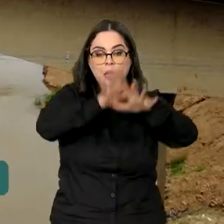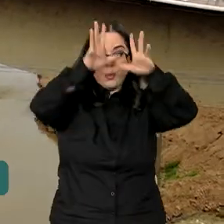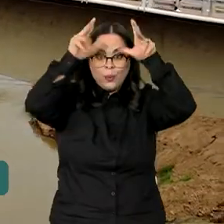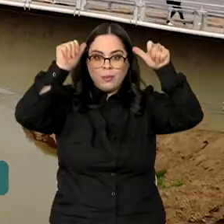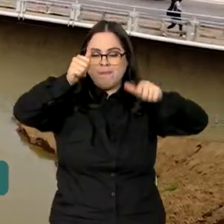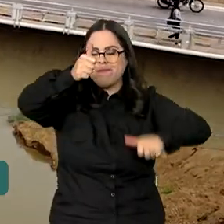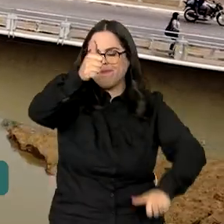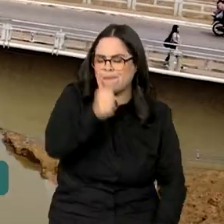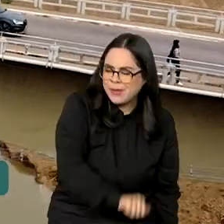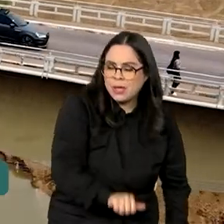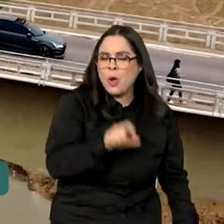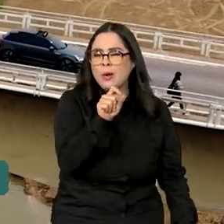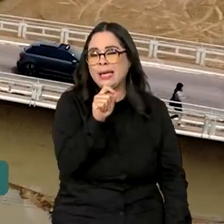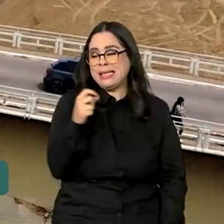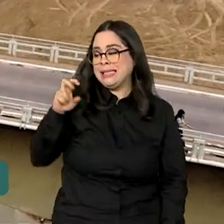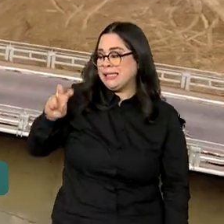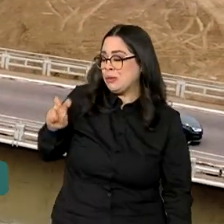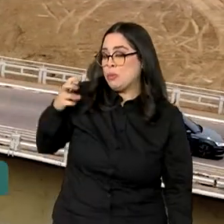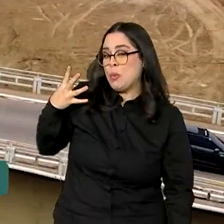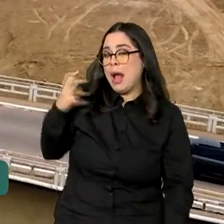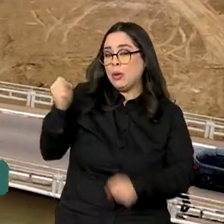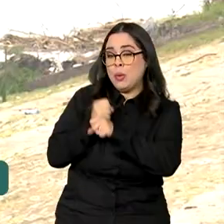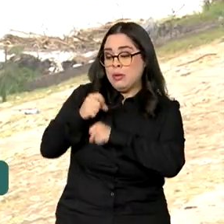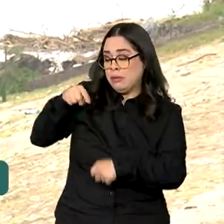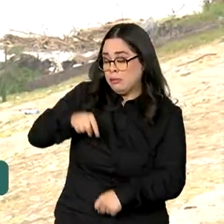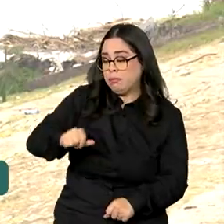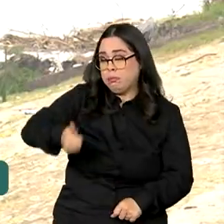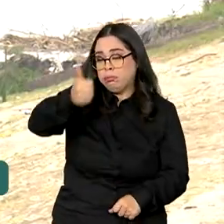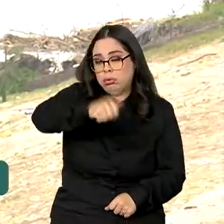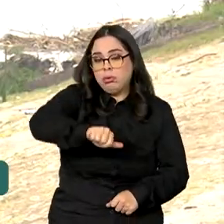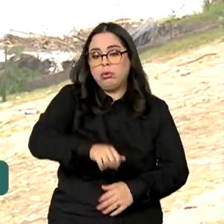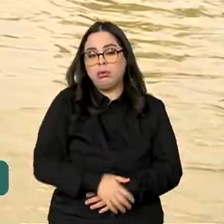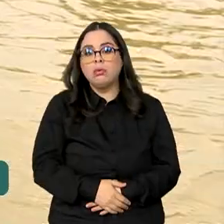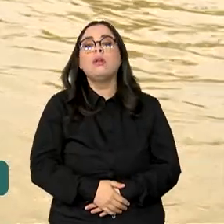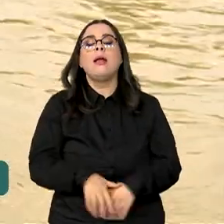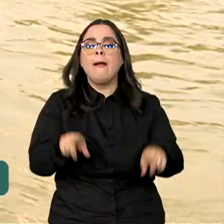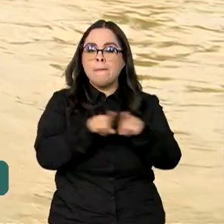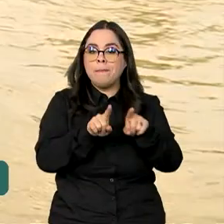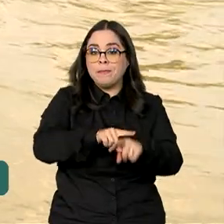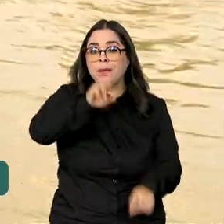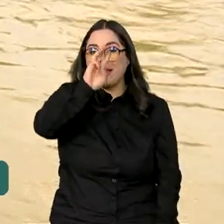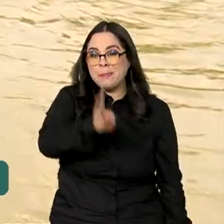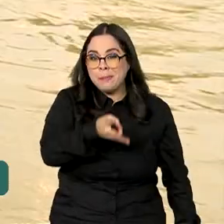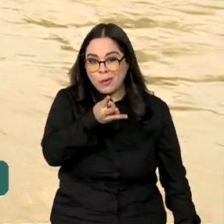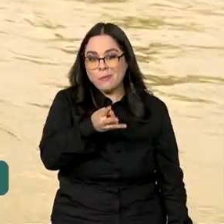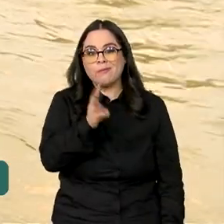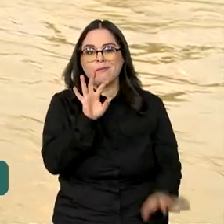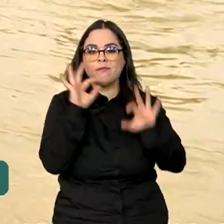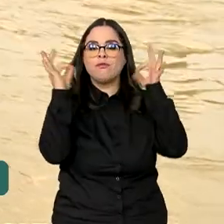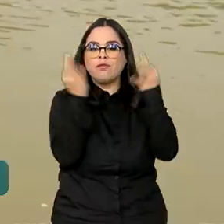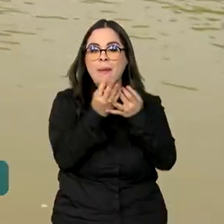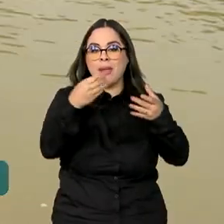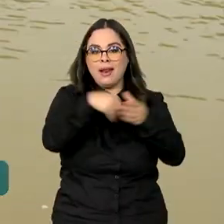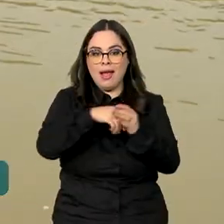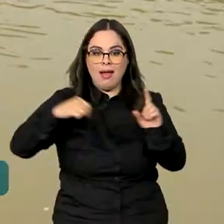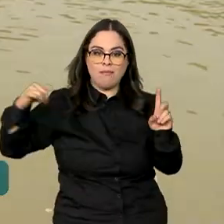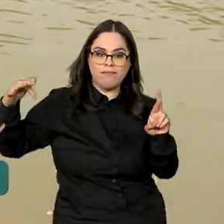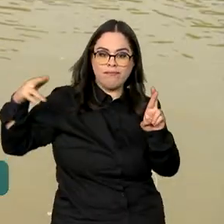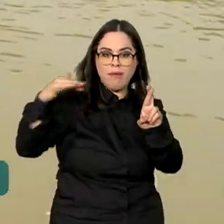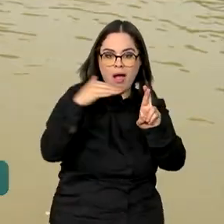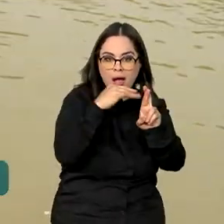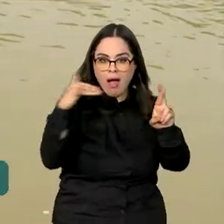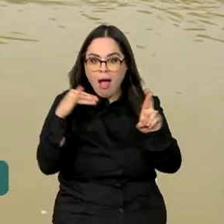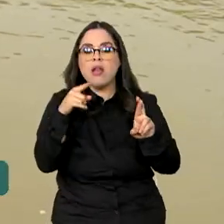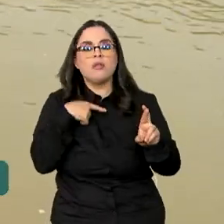pior dos últimos 54 anos. Pelo menos 3 mil famílias ribeirinhas estão sem